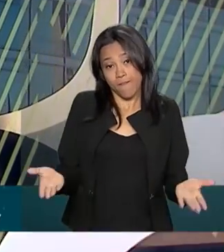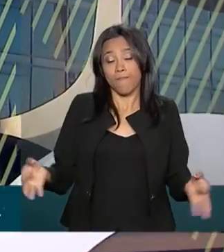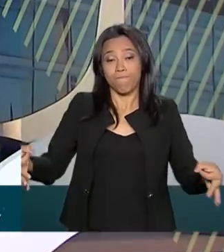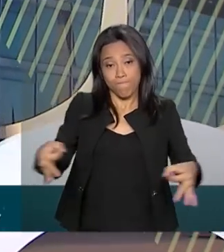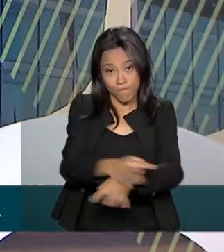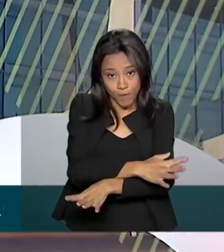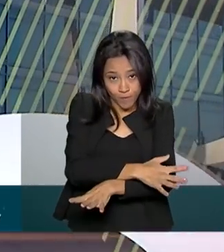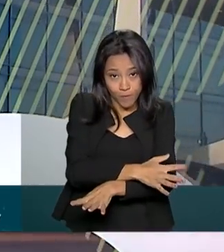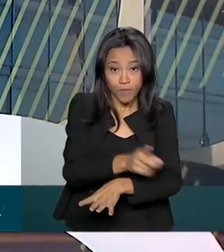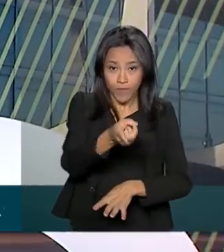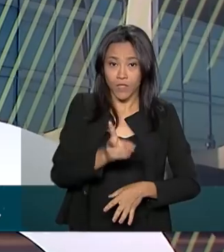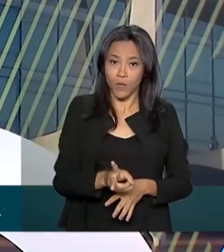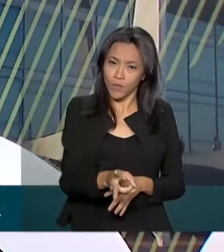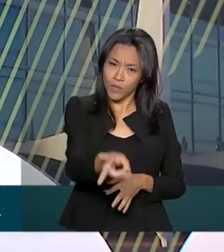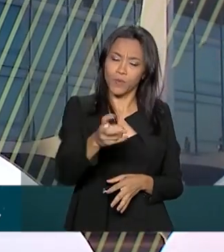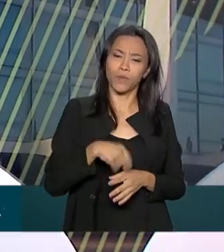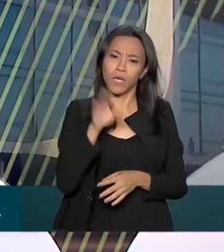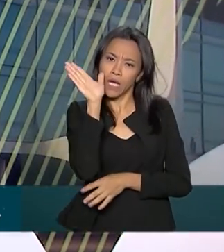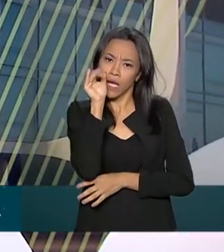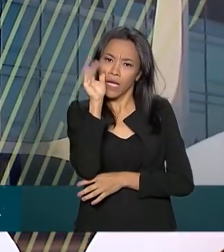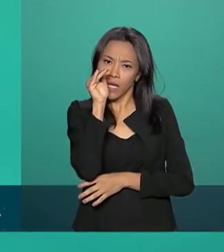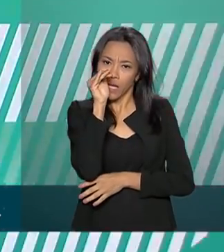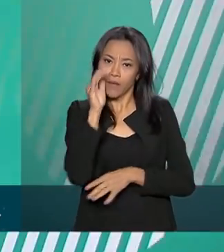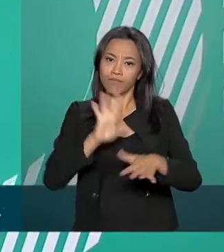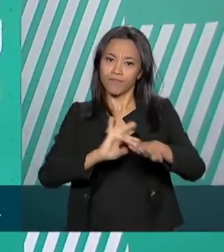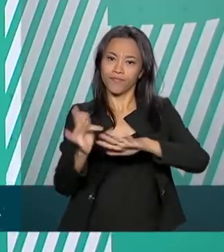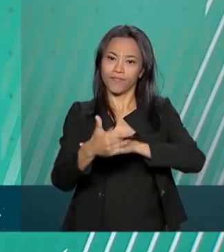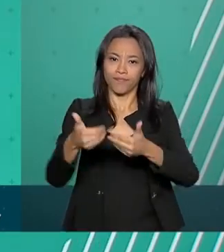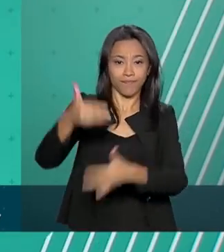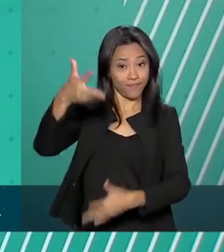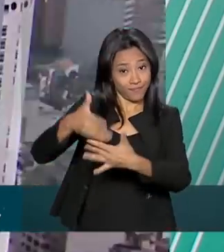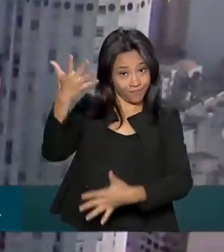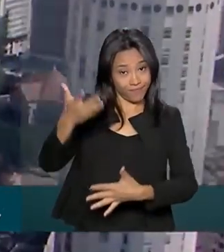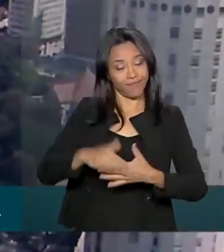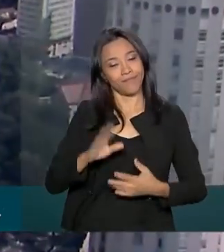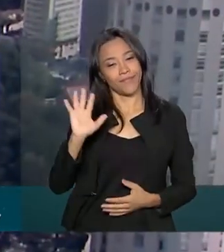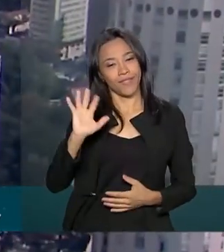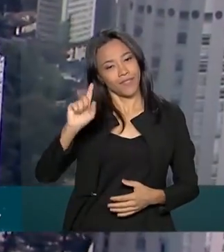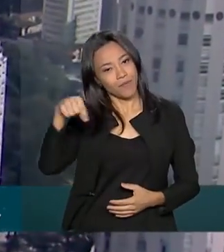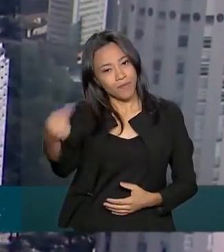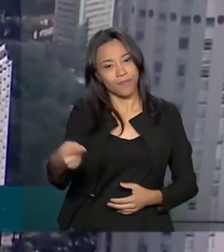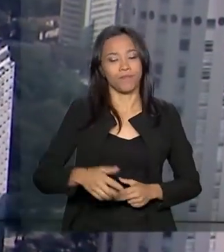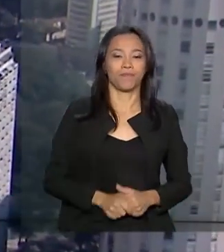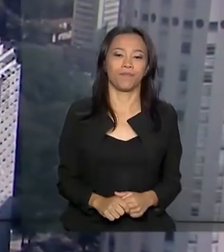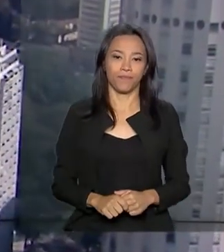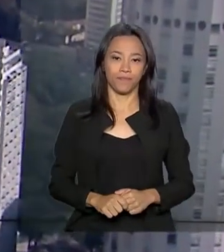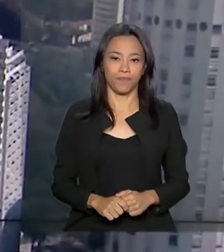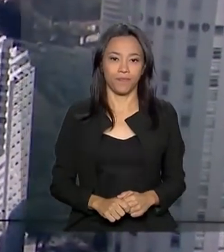fica por aqui. Continue nos acompanhando também pelas redes sociais. Até a próxima edição.